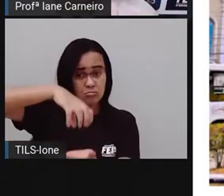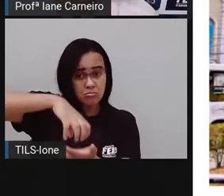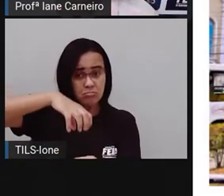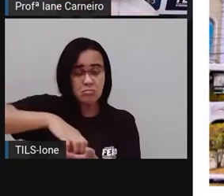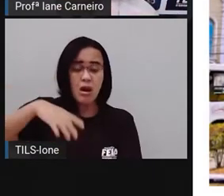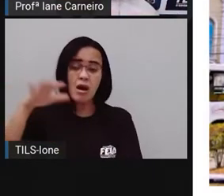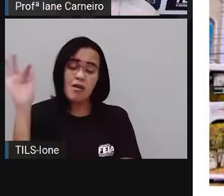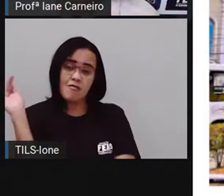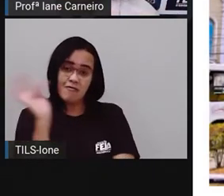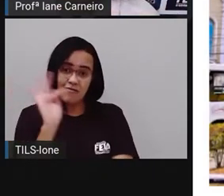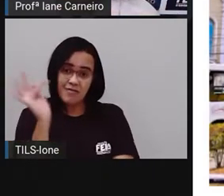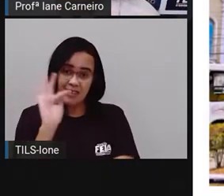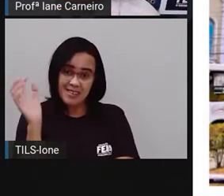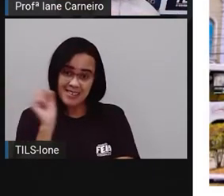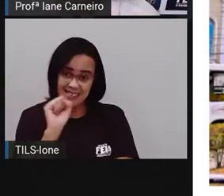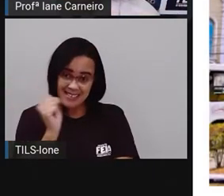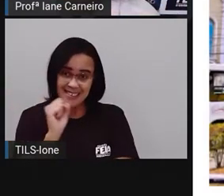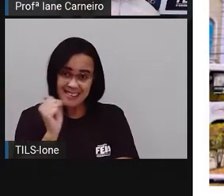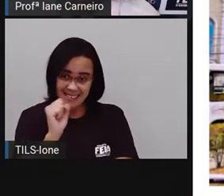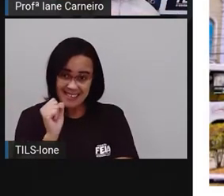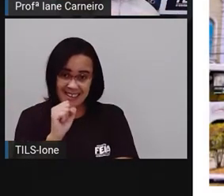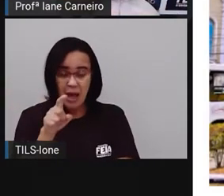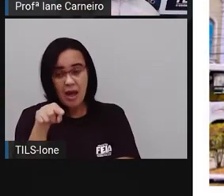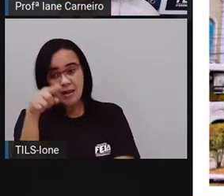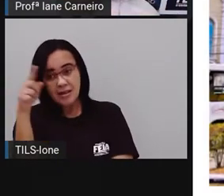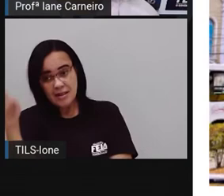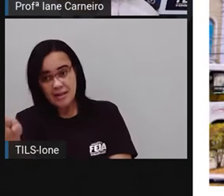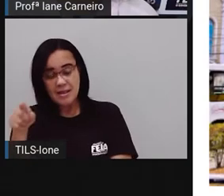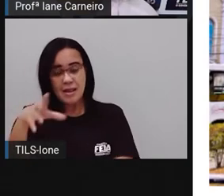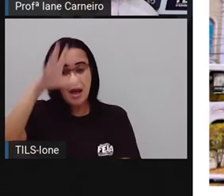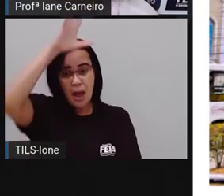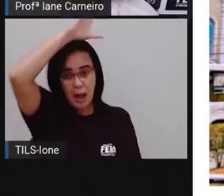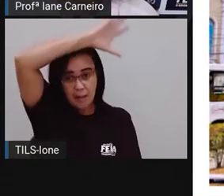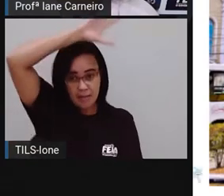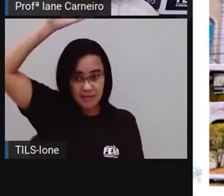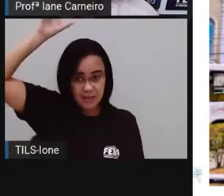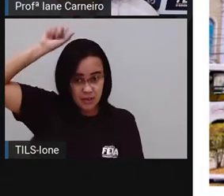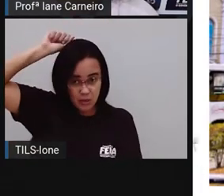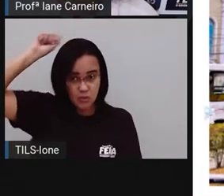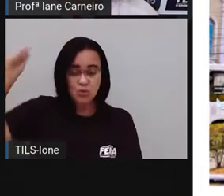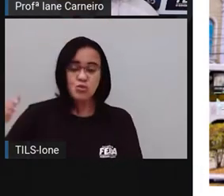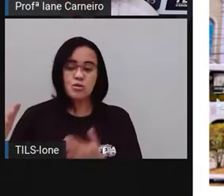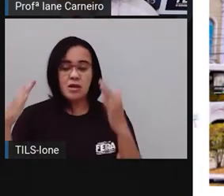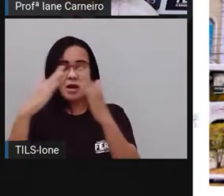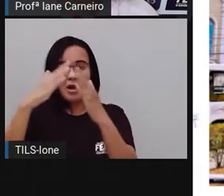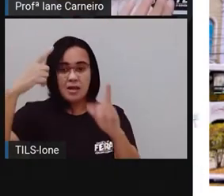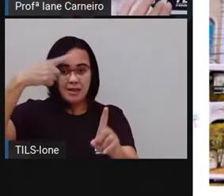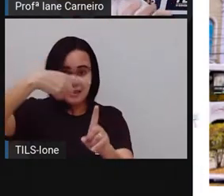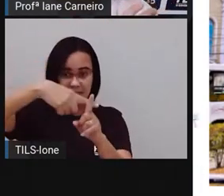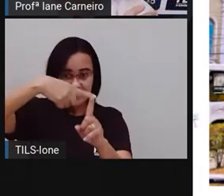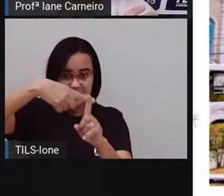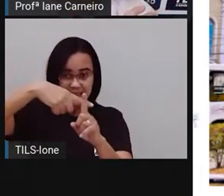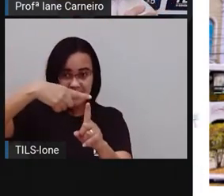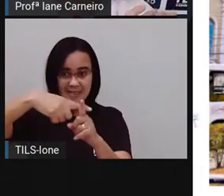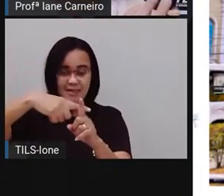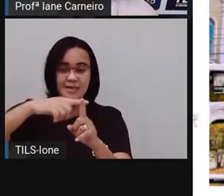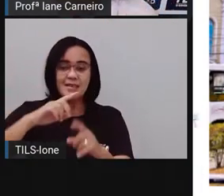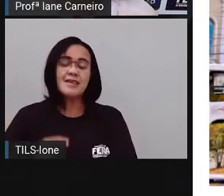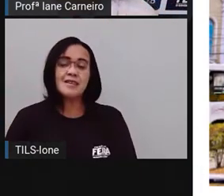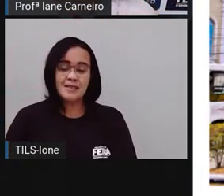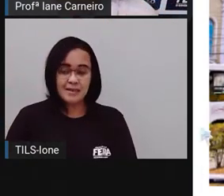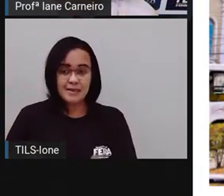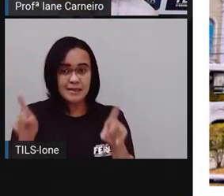né. Aqui, desse lado aqui, ó, está a prefeitura, aqui está a Igreja Senhor dos Passos. Descendo aqui, a gente vai ter o